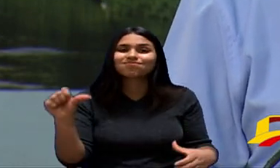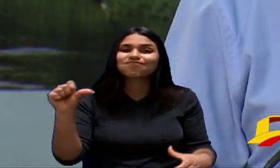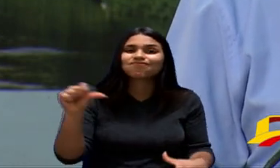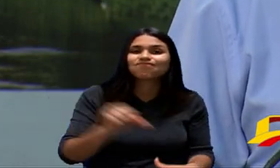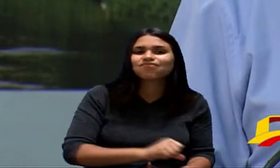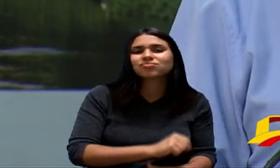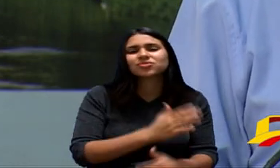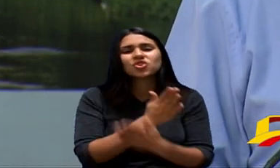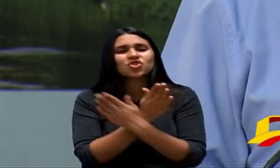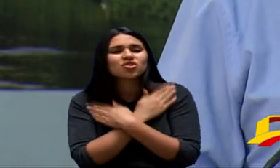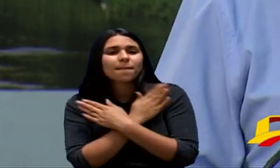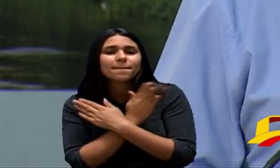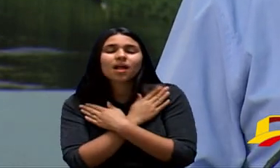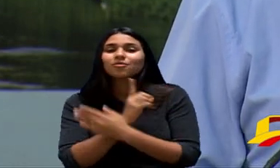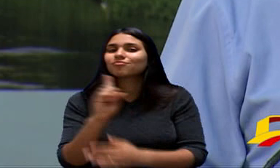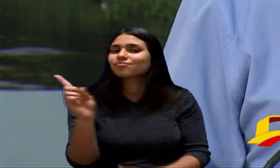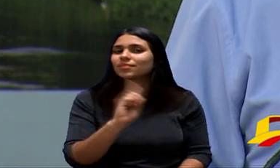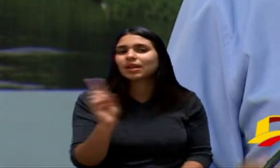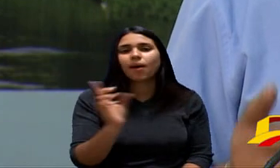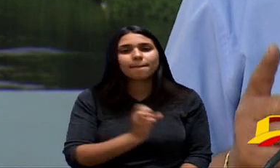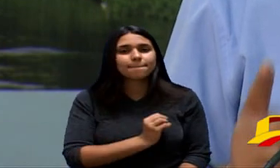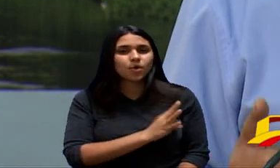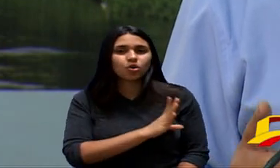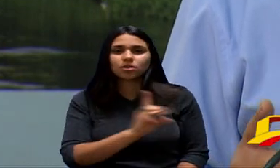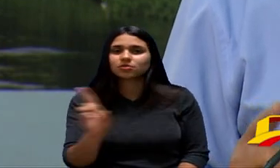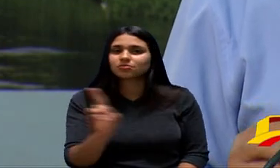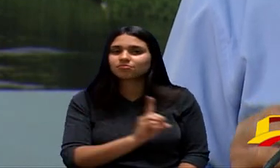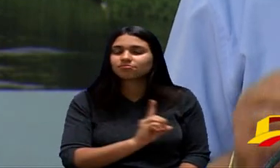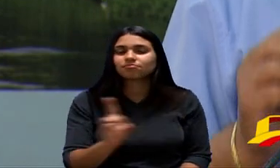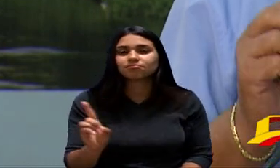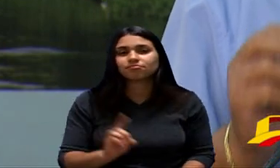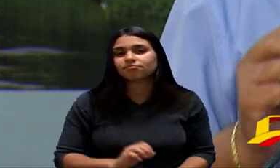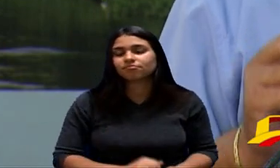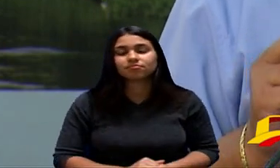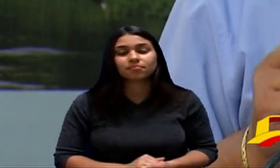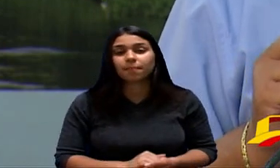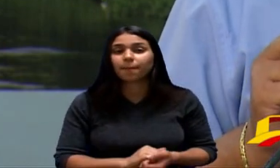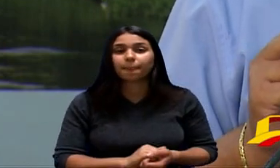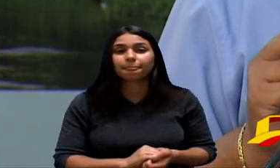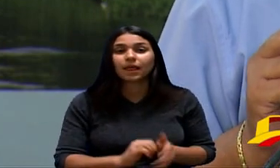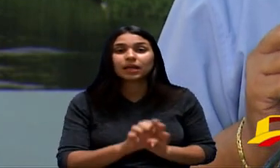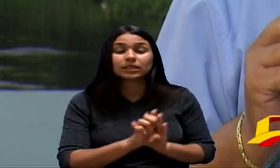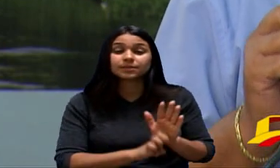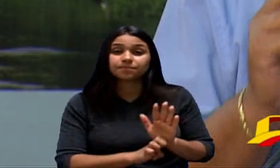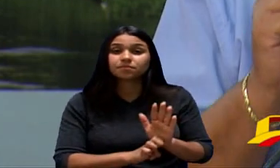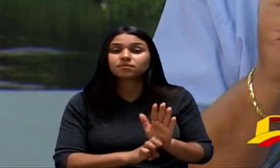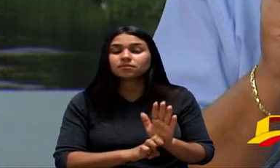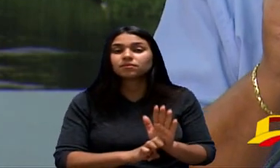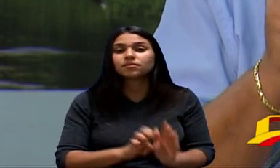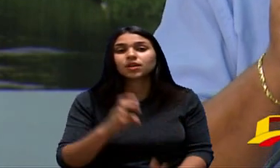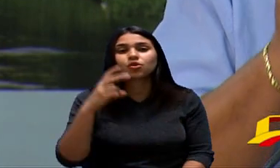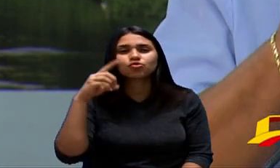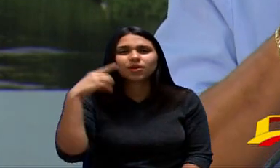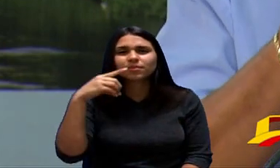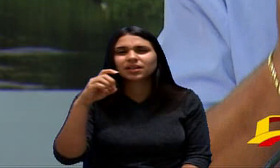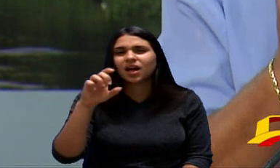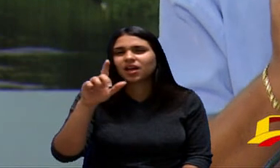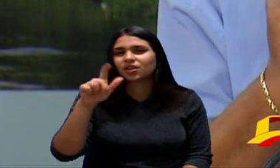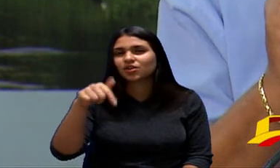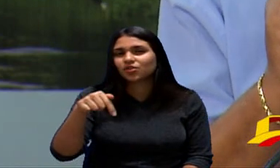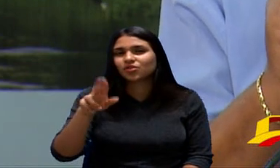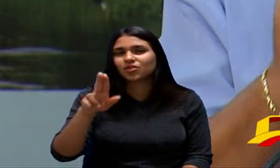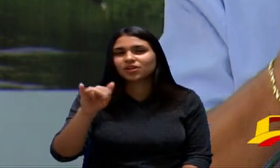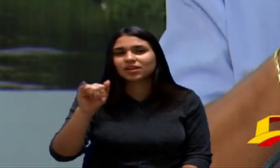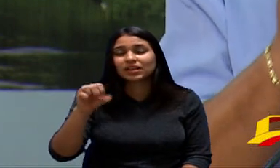Desemprego Isso Não É Modernidade Até Porque Na Emenda Do Deputado Kim Ela Não Tem Nenhum